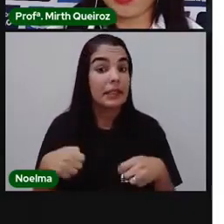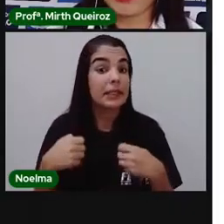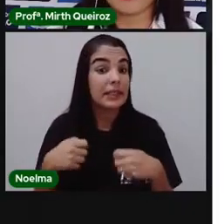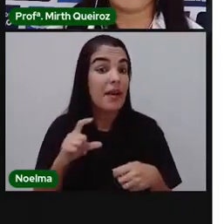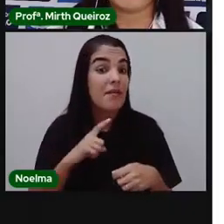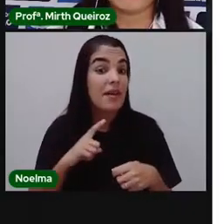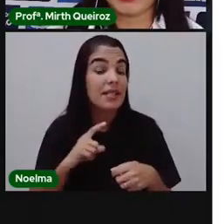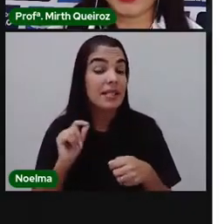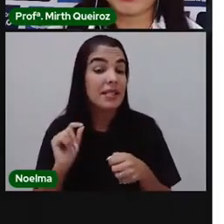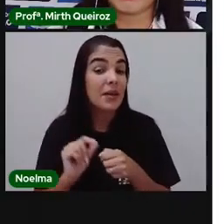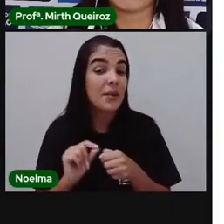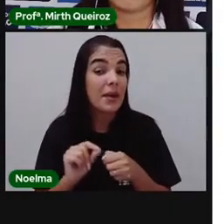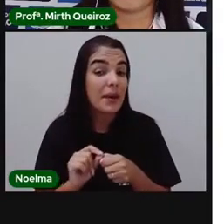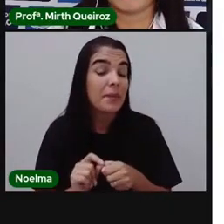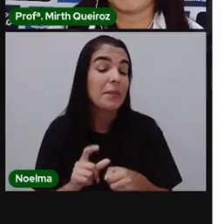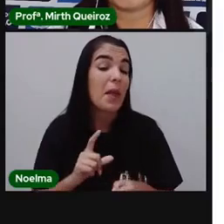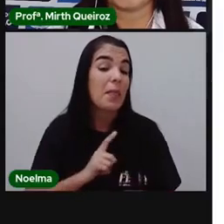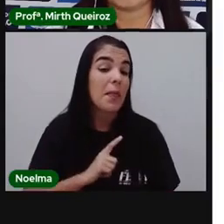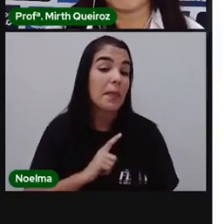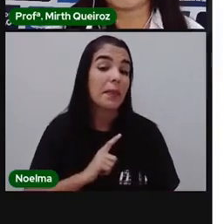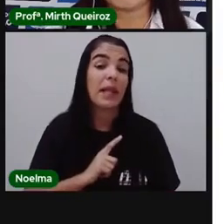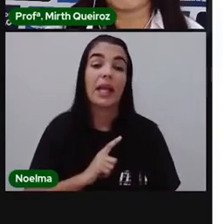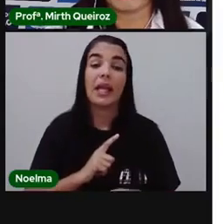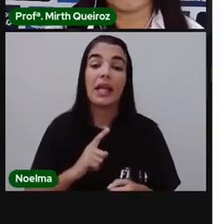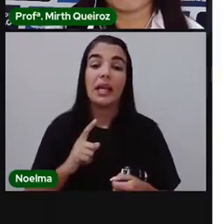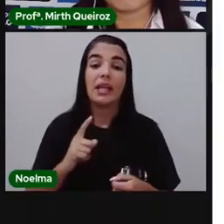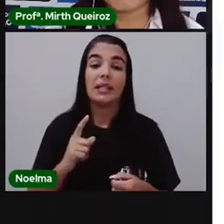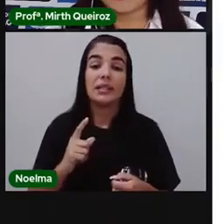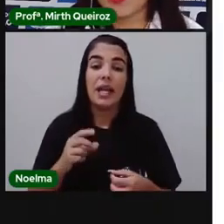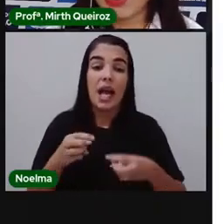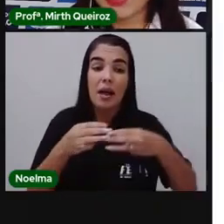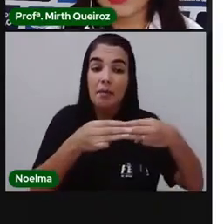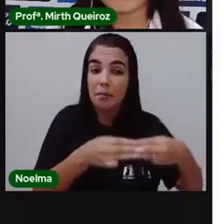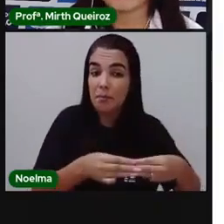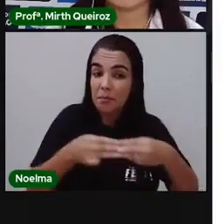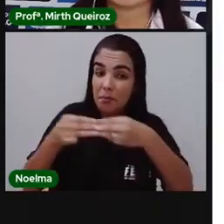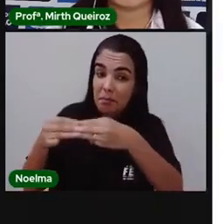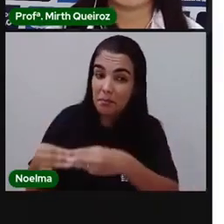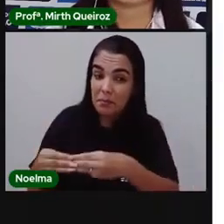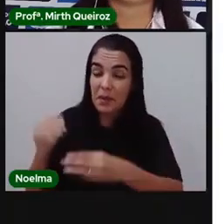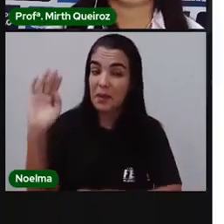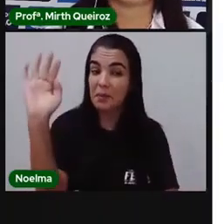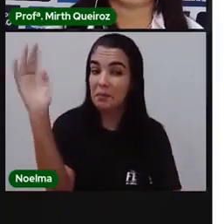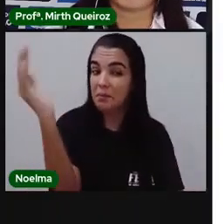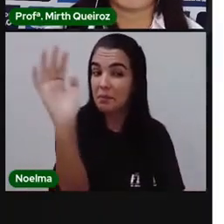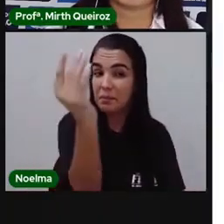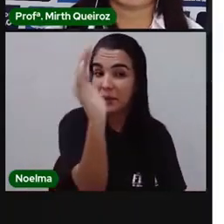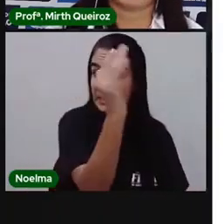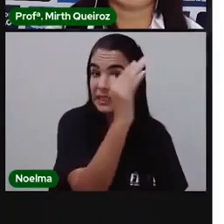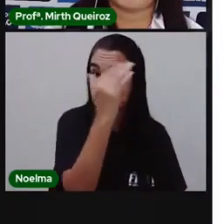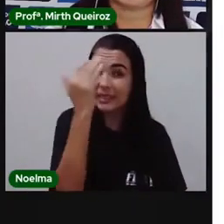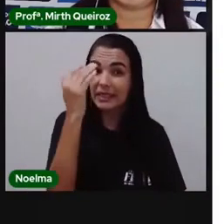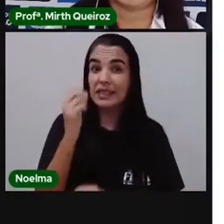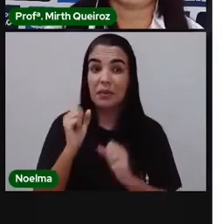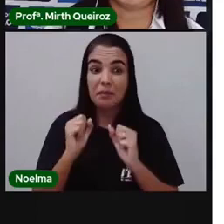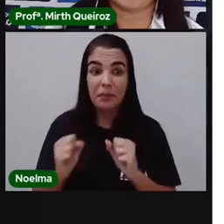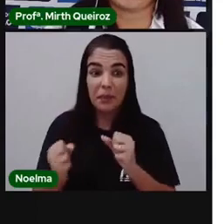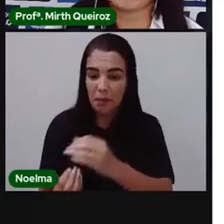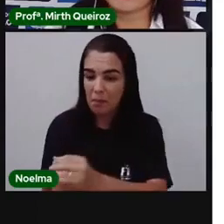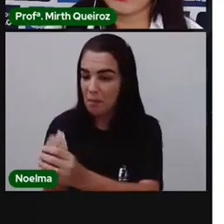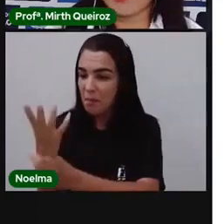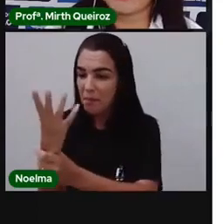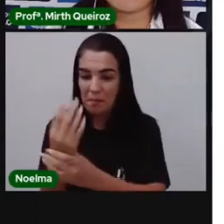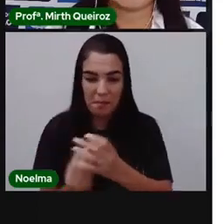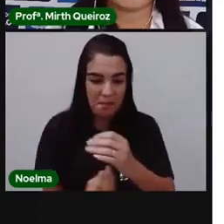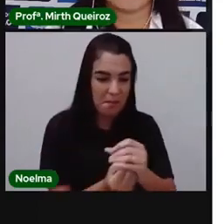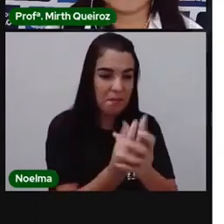nativas, né? Muito interessante, porque essas espécies nativas, essas plantas nativas, elas fazem parte do habitat de